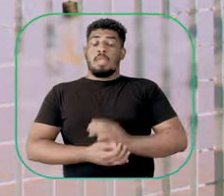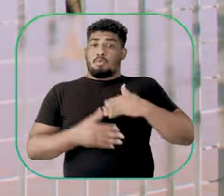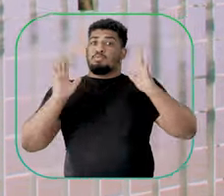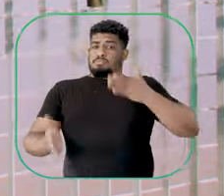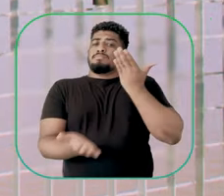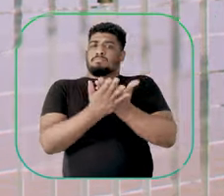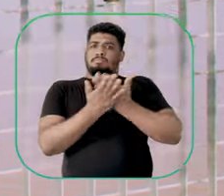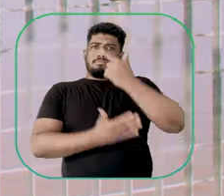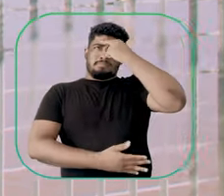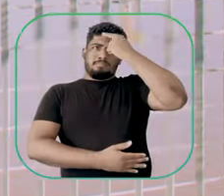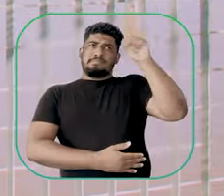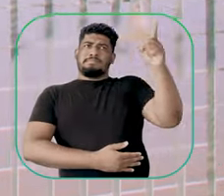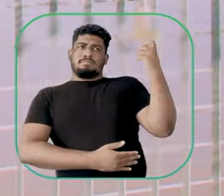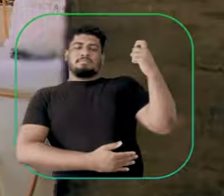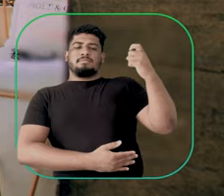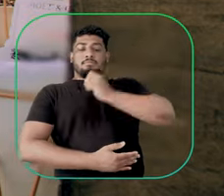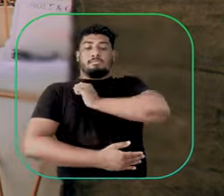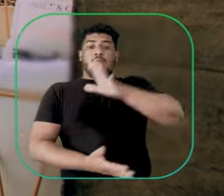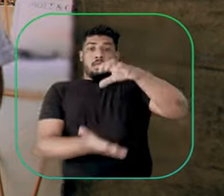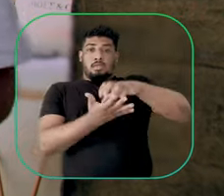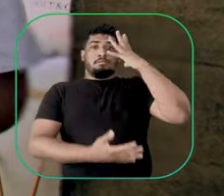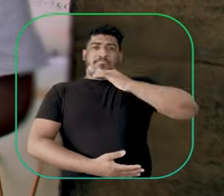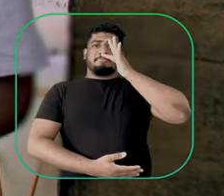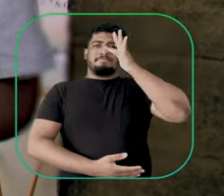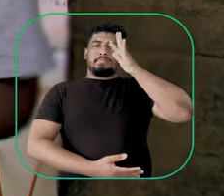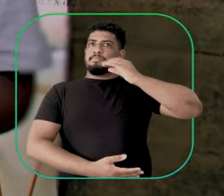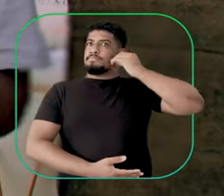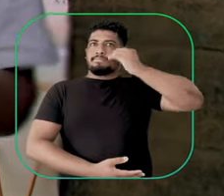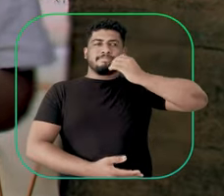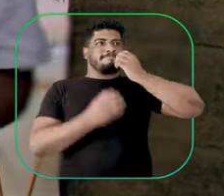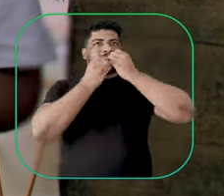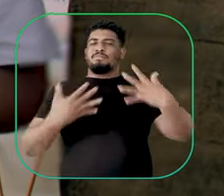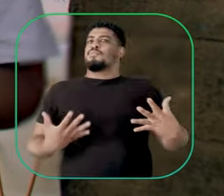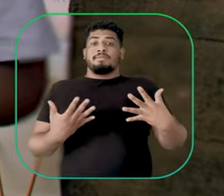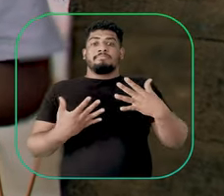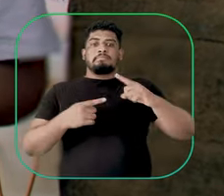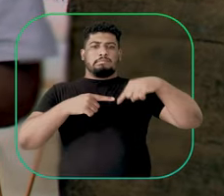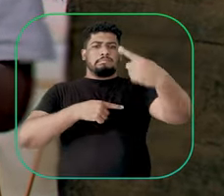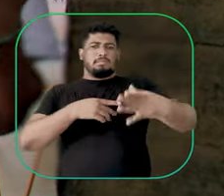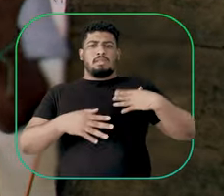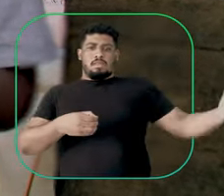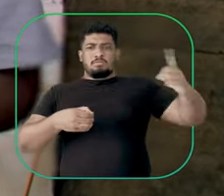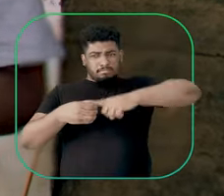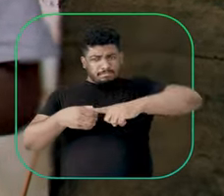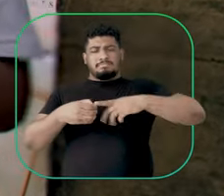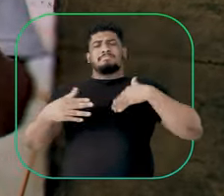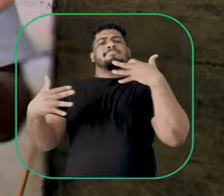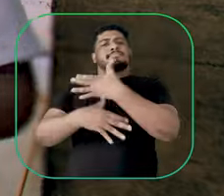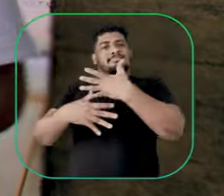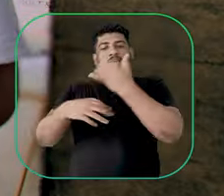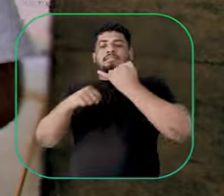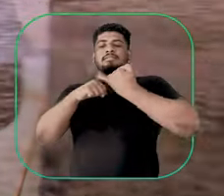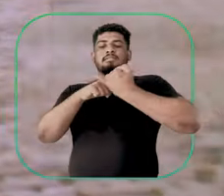Eu fiz minha graduação no IFPE Campus Belo Jardim e foi uma experiência muito boa. Em seguida, eu